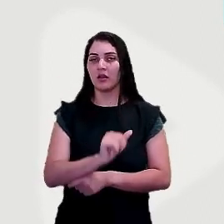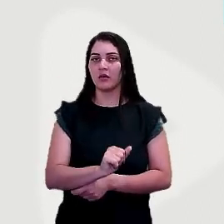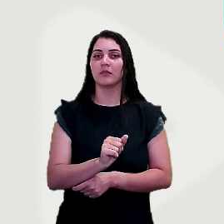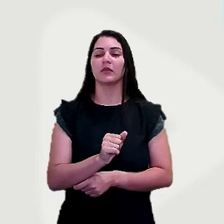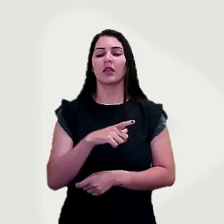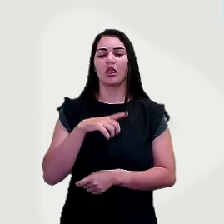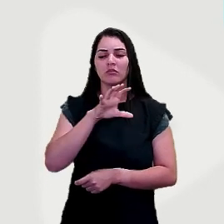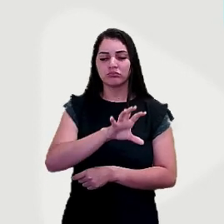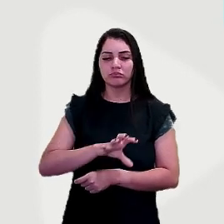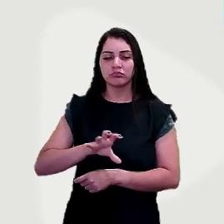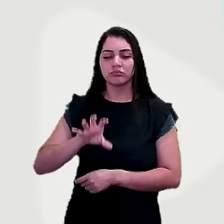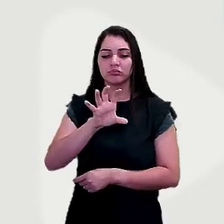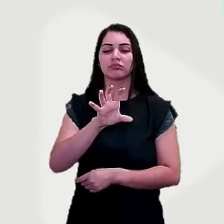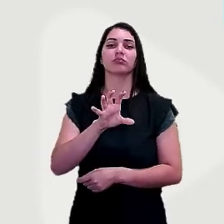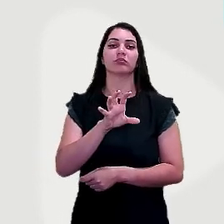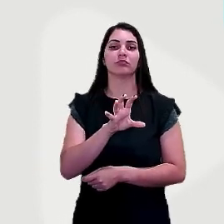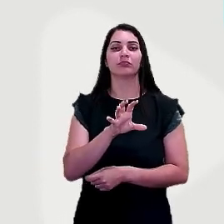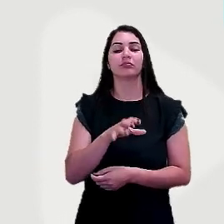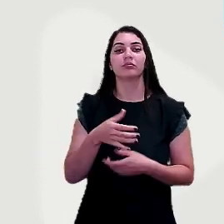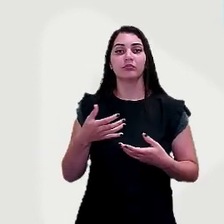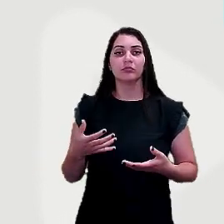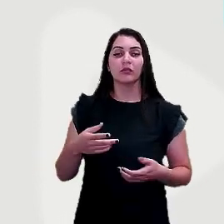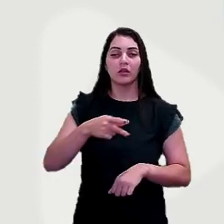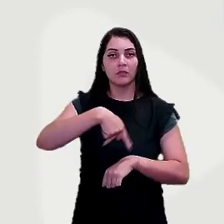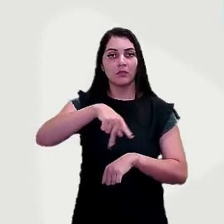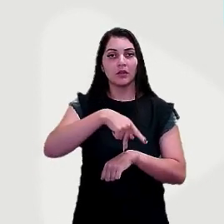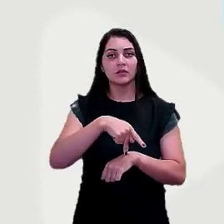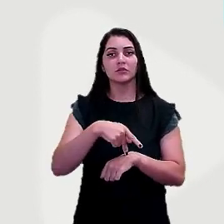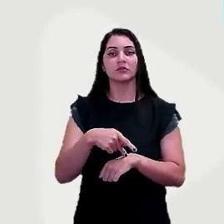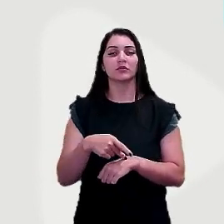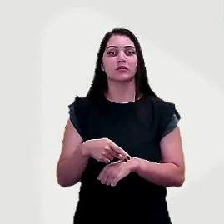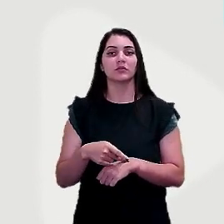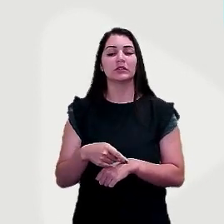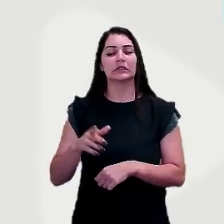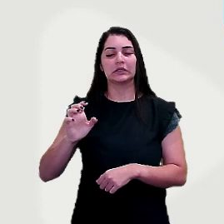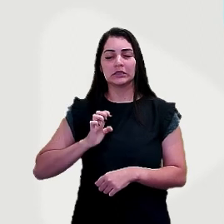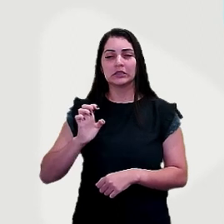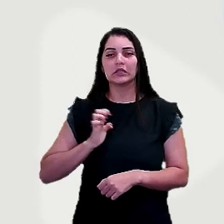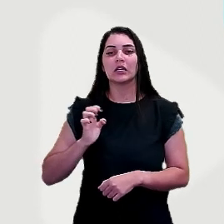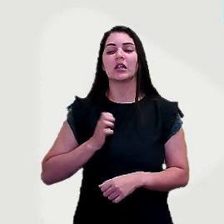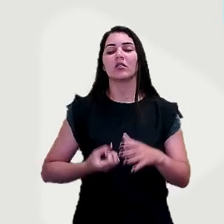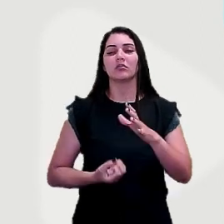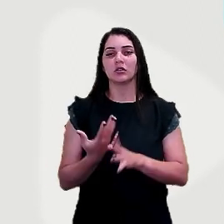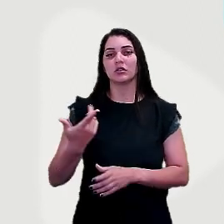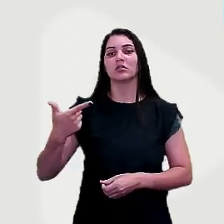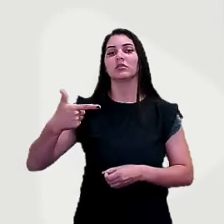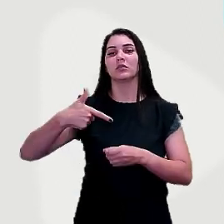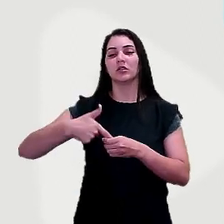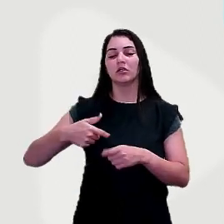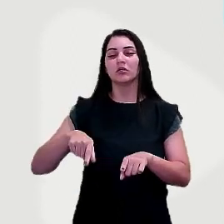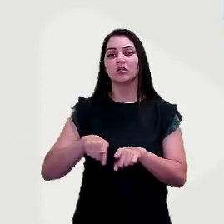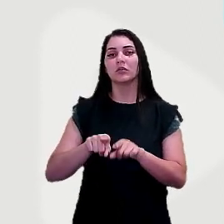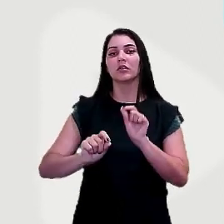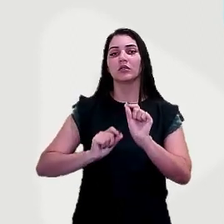Guait, aquela região do Golfo Pesco, é um que vão ser muito, muito ricos em produção do petróleo, que também,